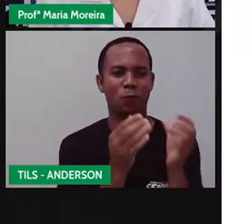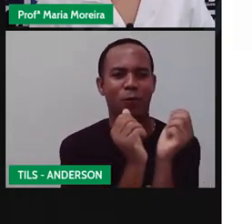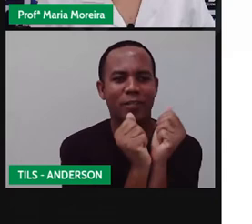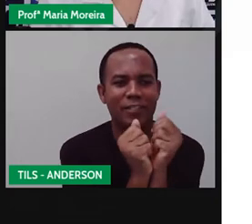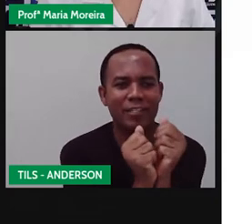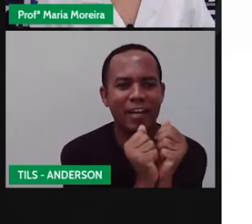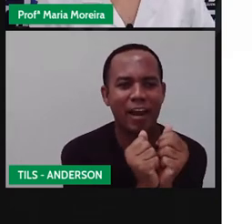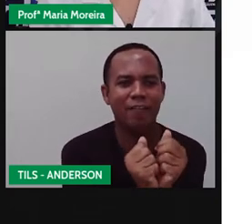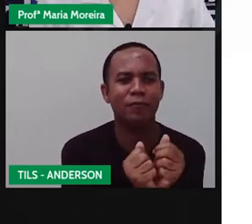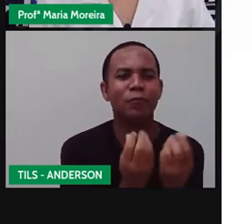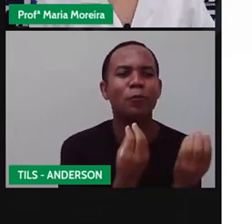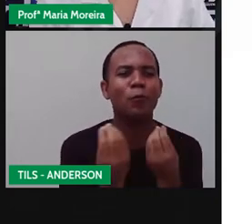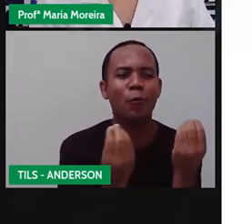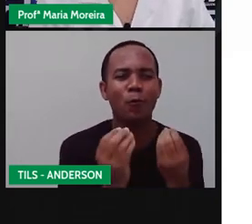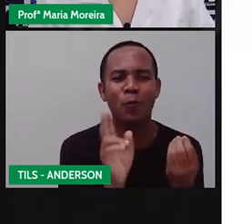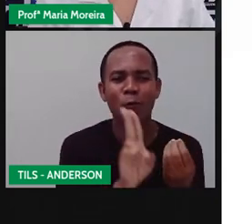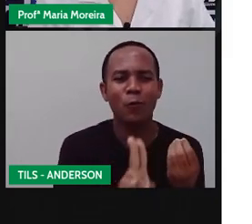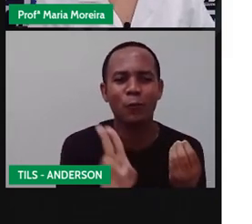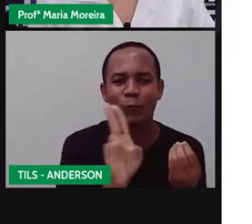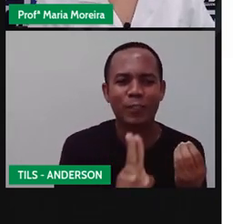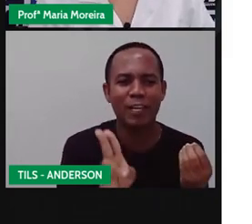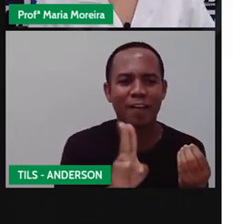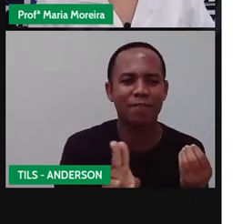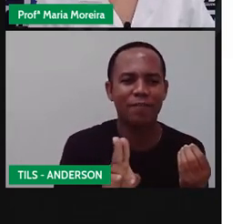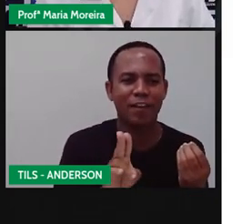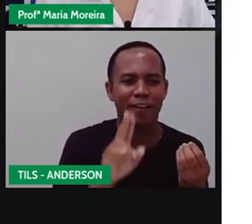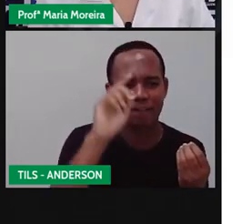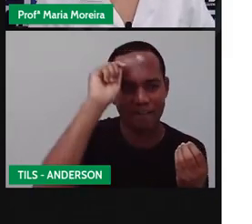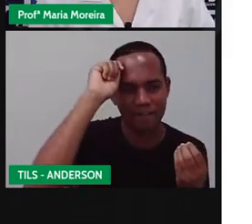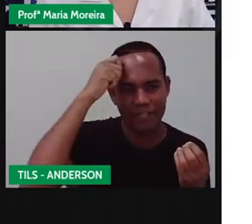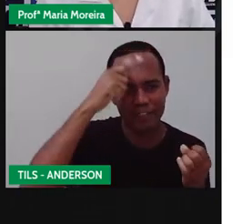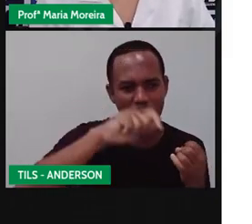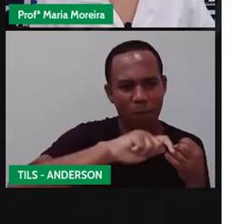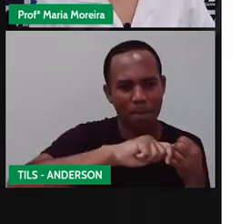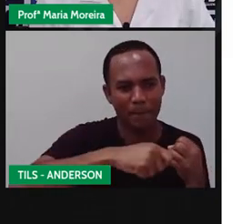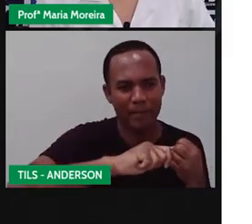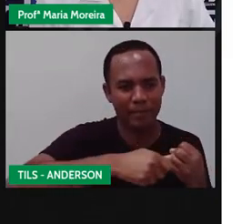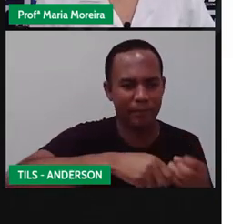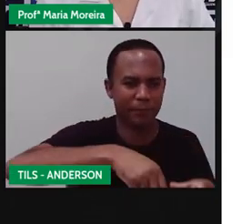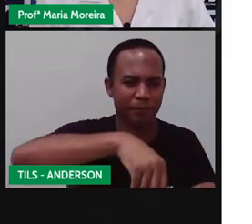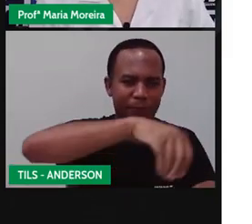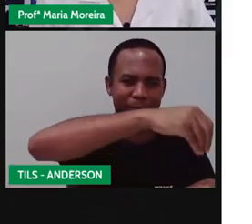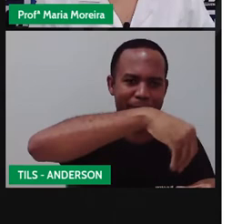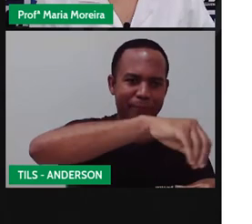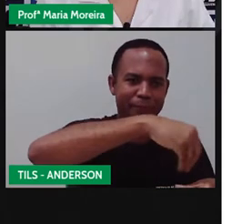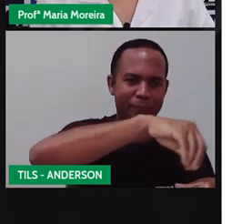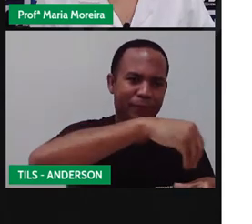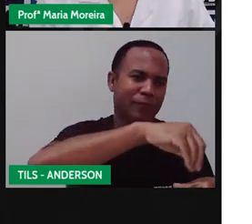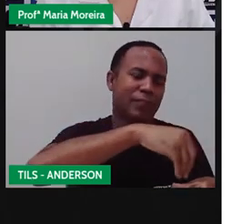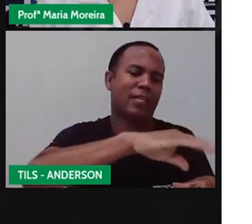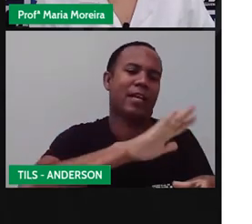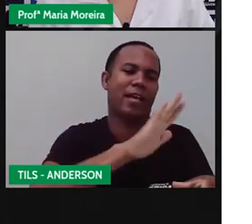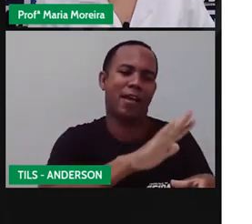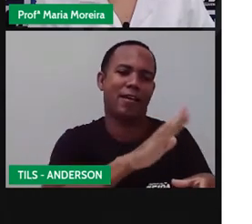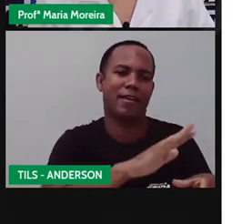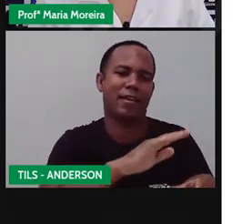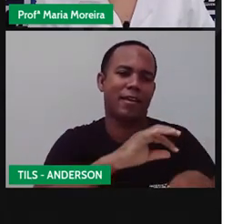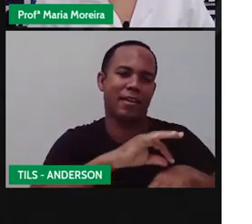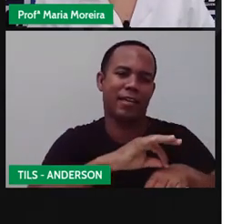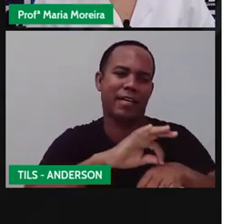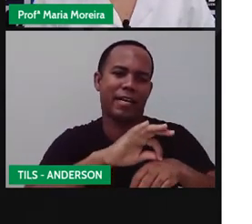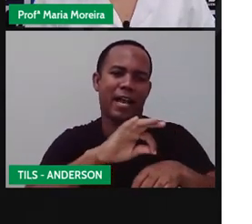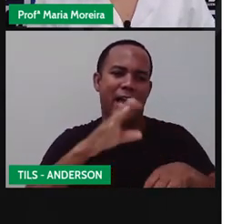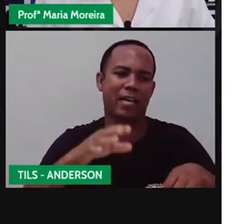que usavam feijão preto e sobras de carnes, né? Essas sobras de carne, elas eram o quê? Dispensadas pelos senhores de engenho.